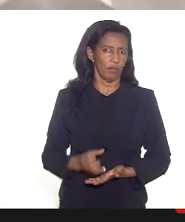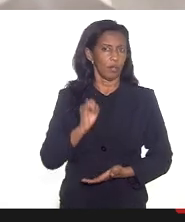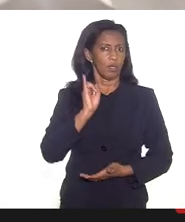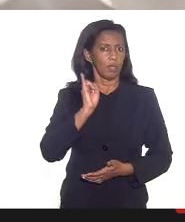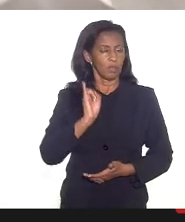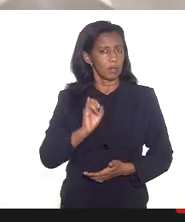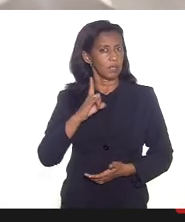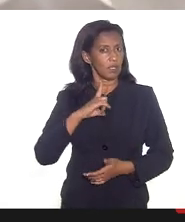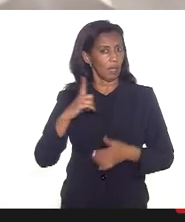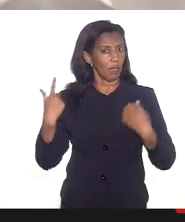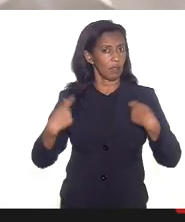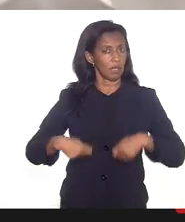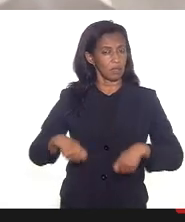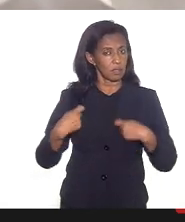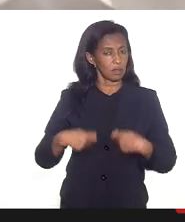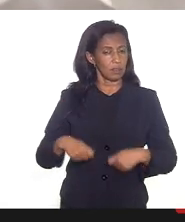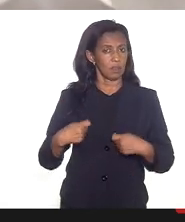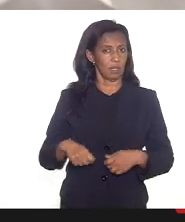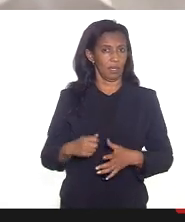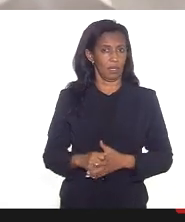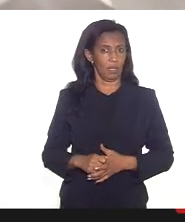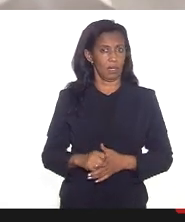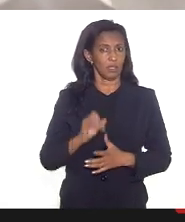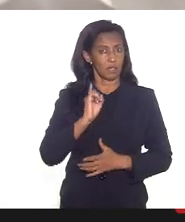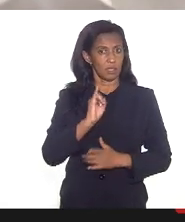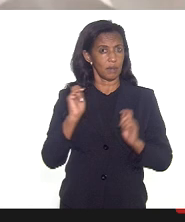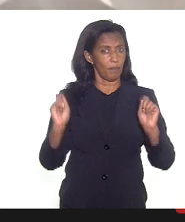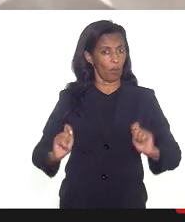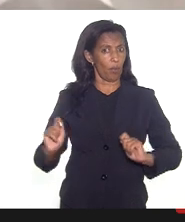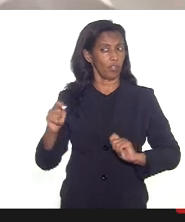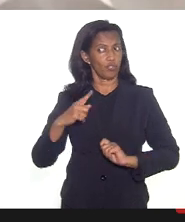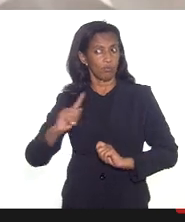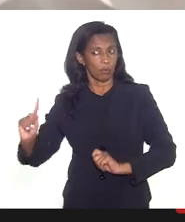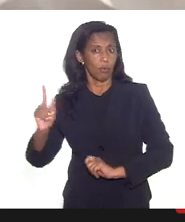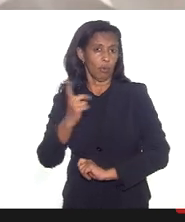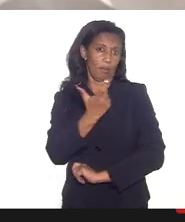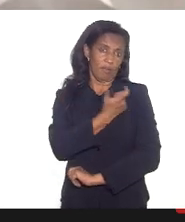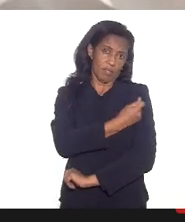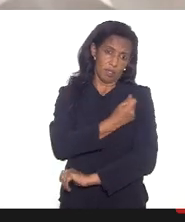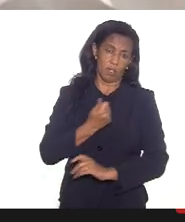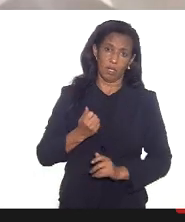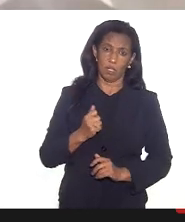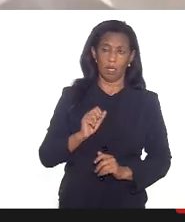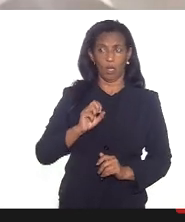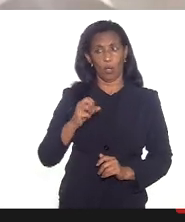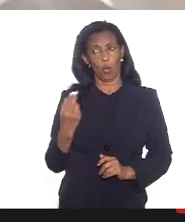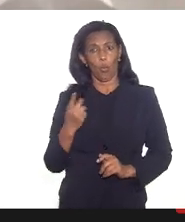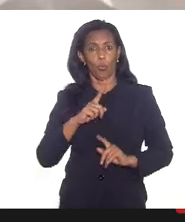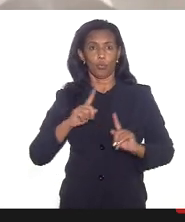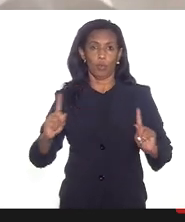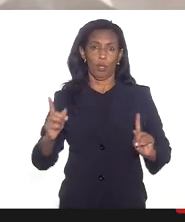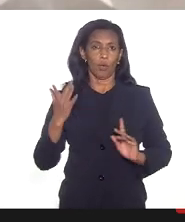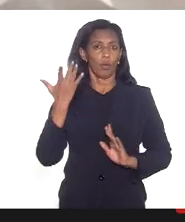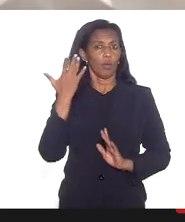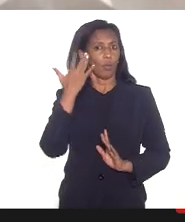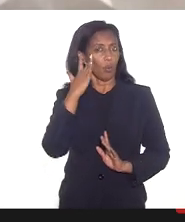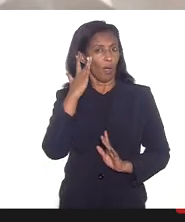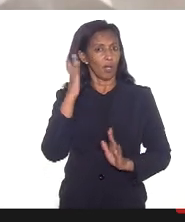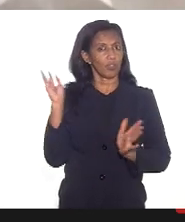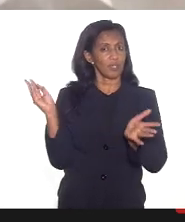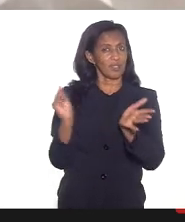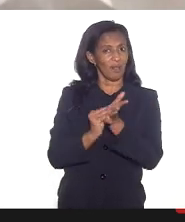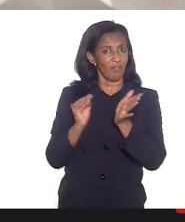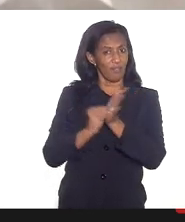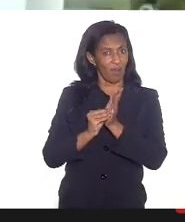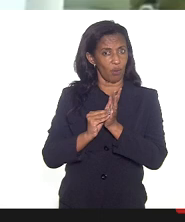necessidade se é possível tomar vacina se não é porque eu acho que essa ausência de um comando